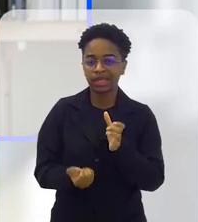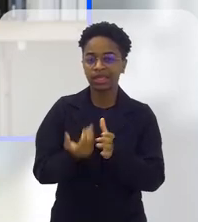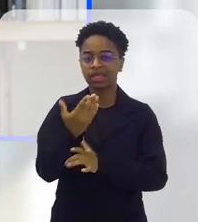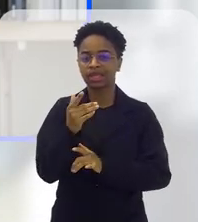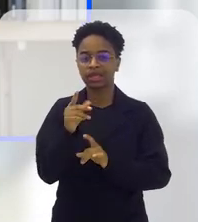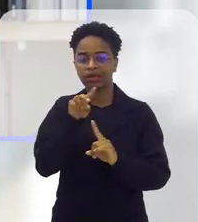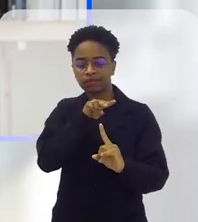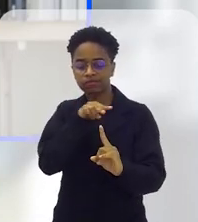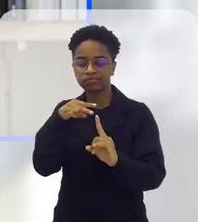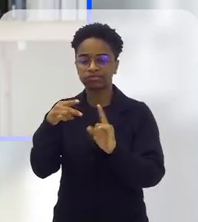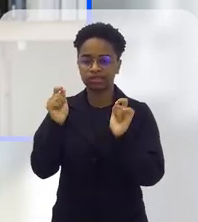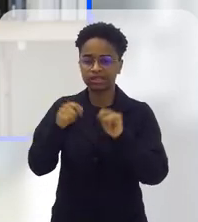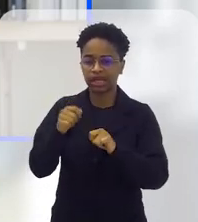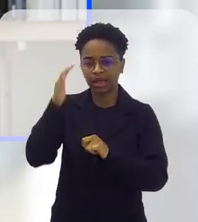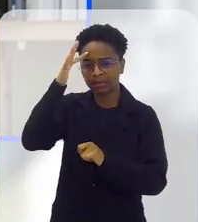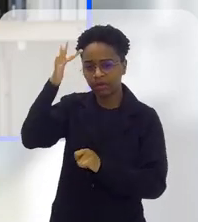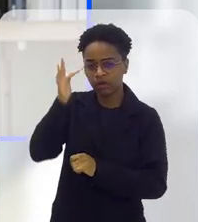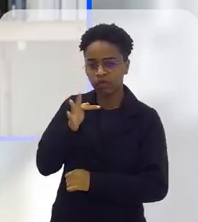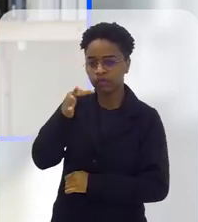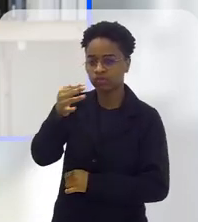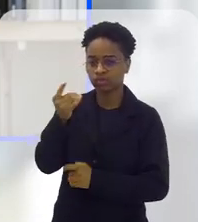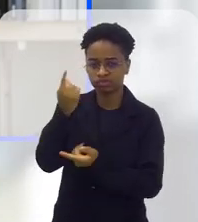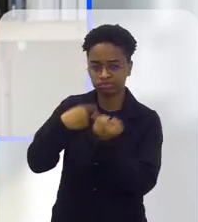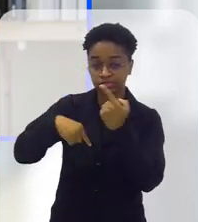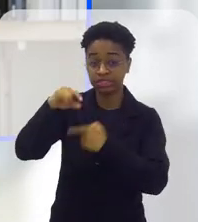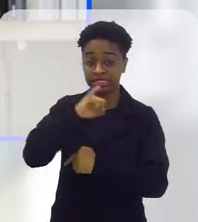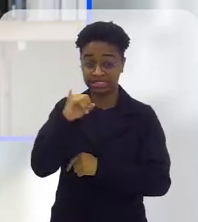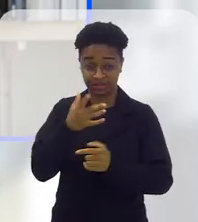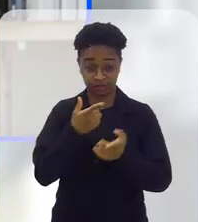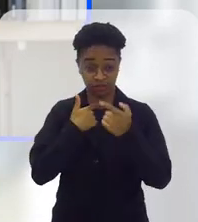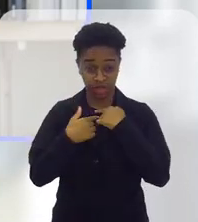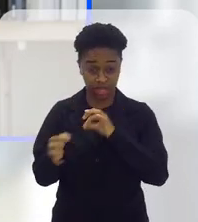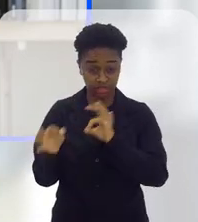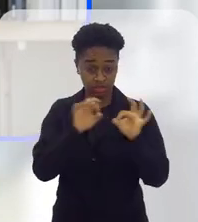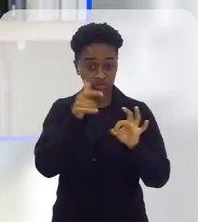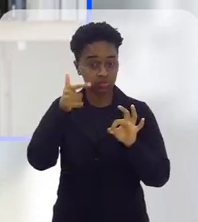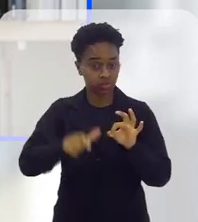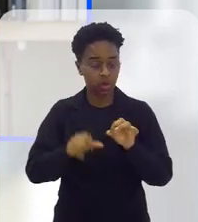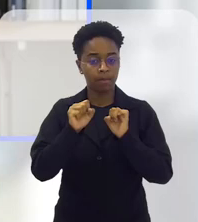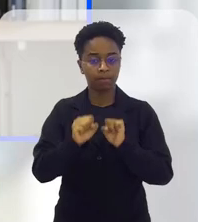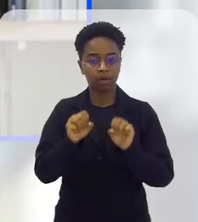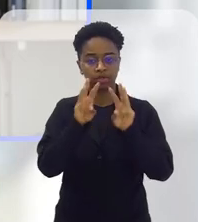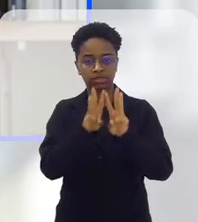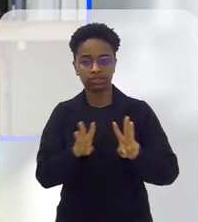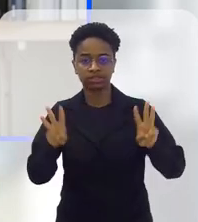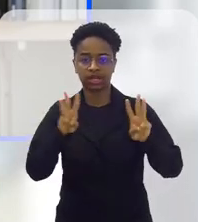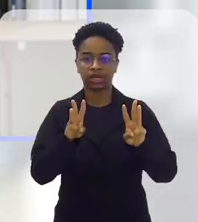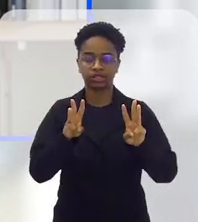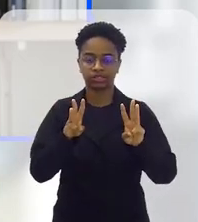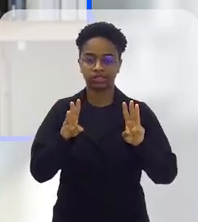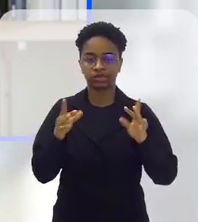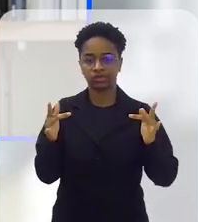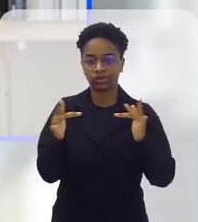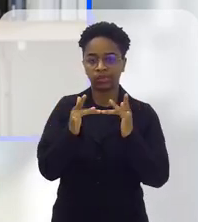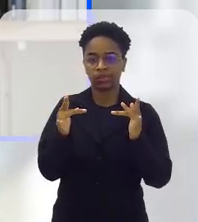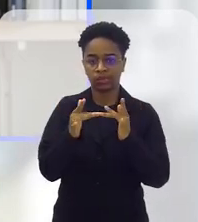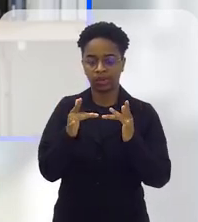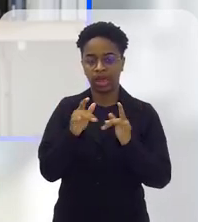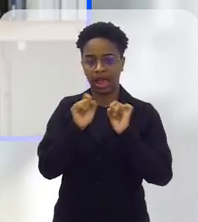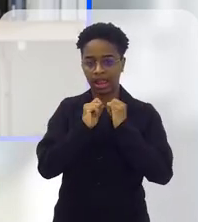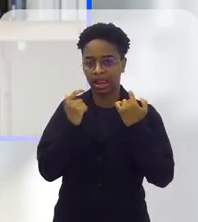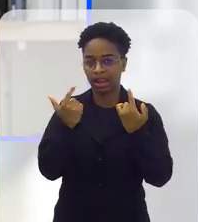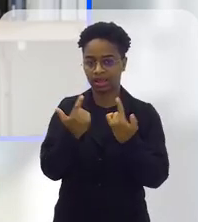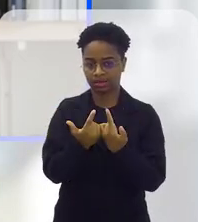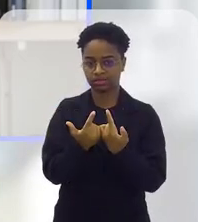por criar perspectivas de um futuro promissor para eles. Para rever o programa, basta acessar o site alerje